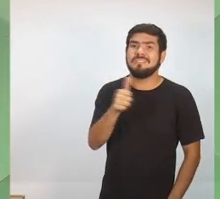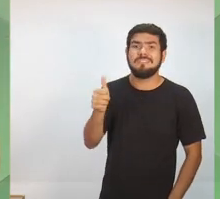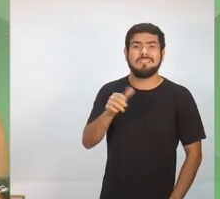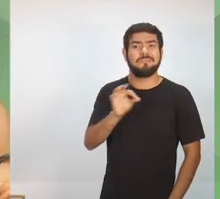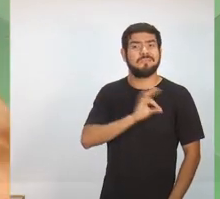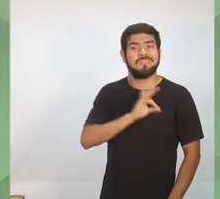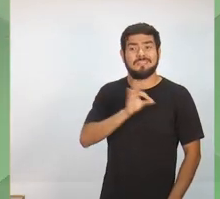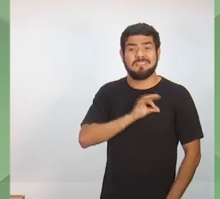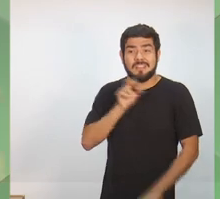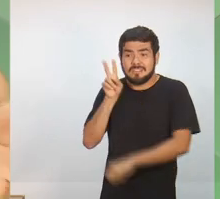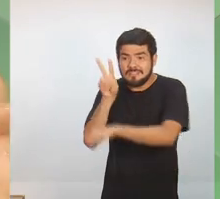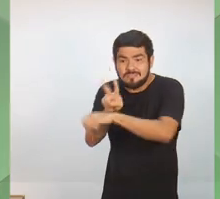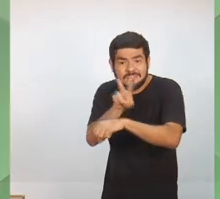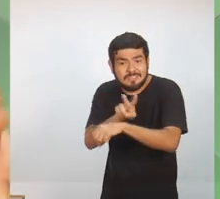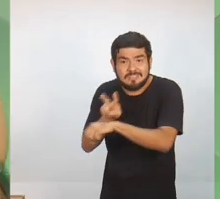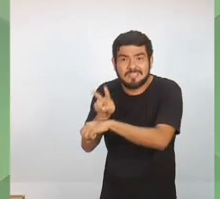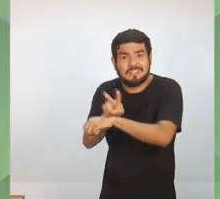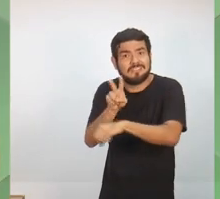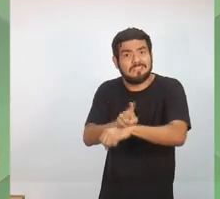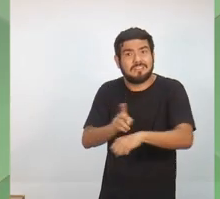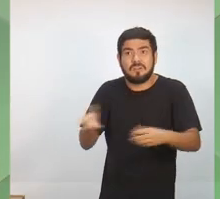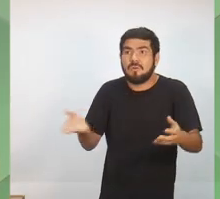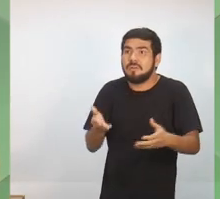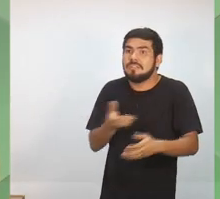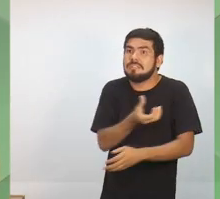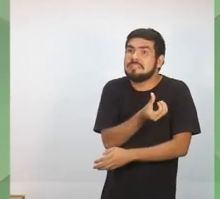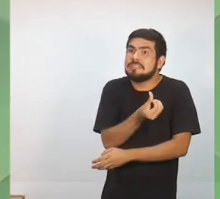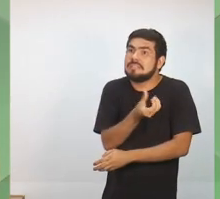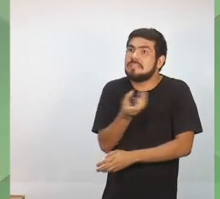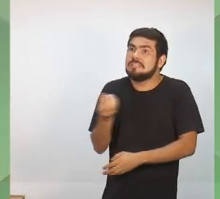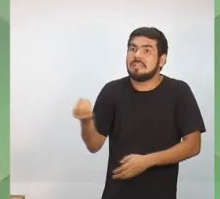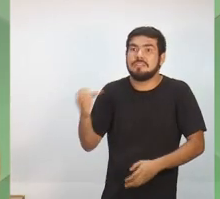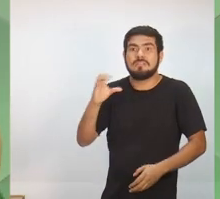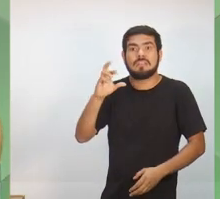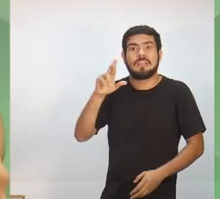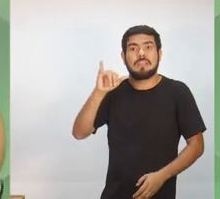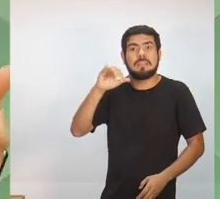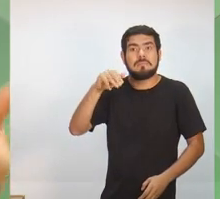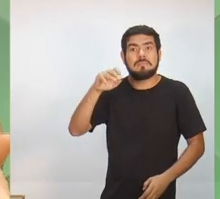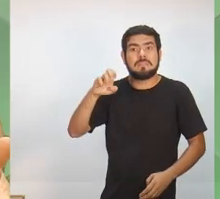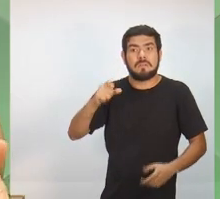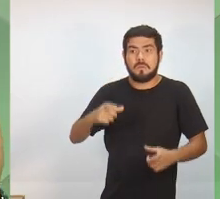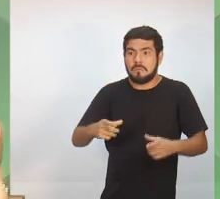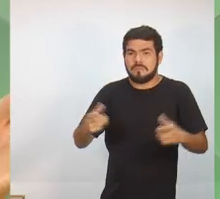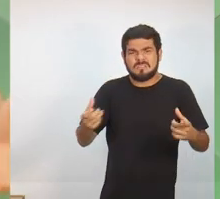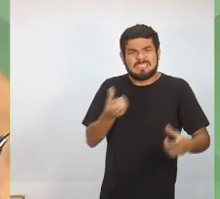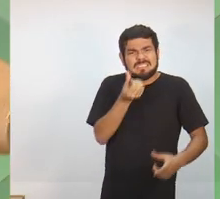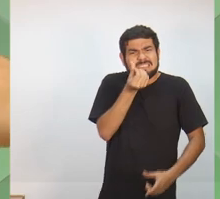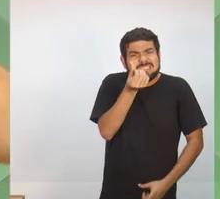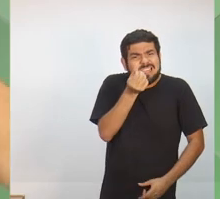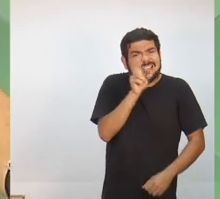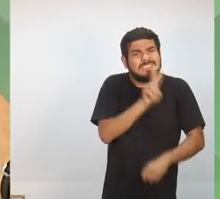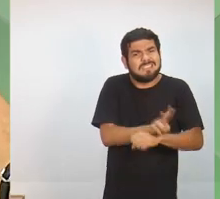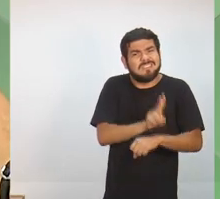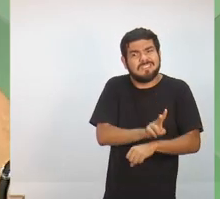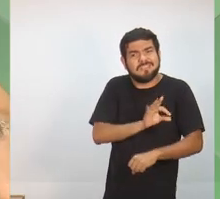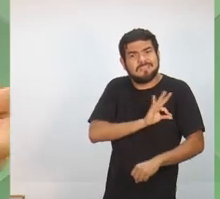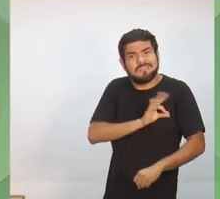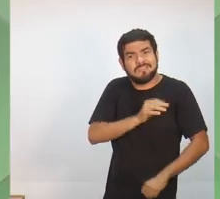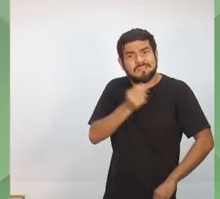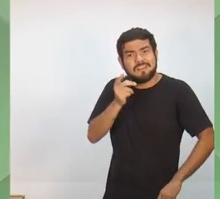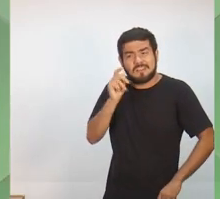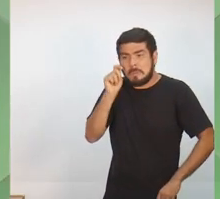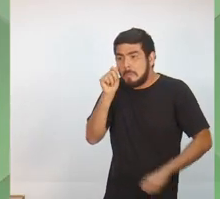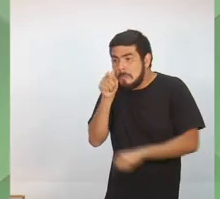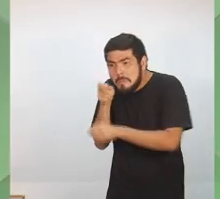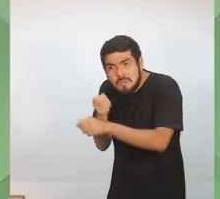para investigar, por exemplo, só esse ano 600 crimes. Com essa condição, não existe polícia, não